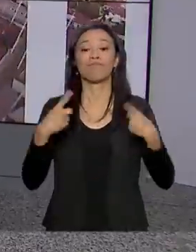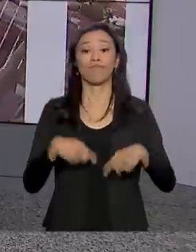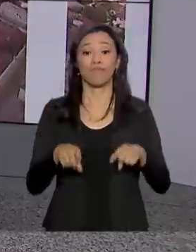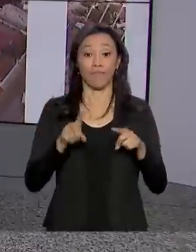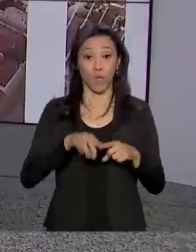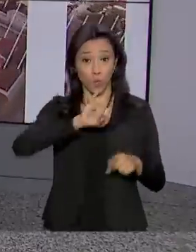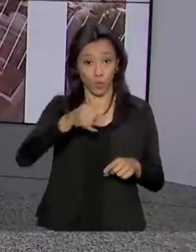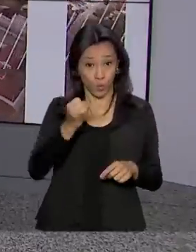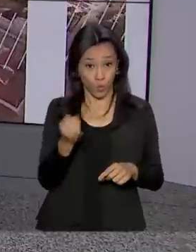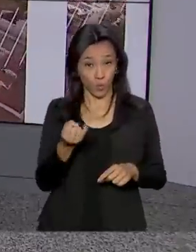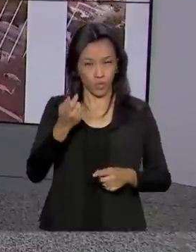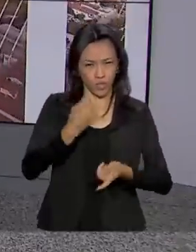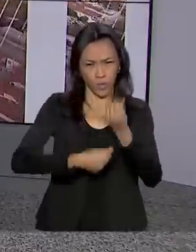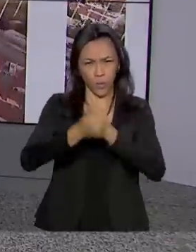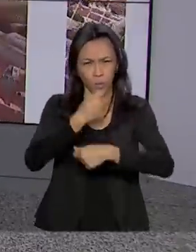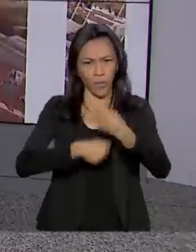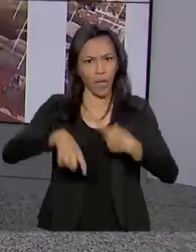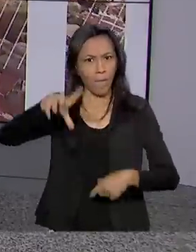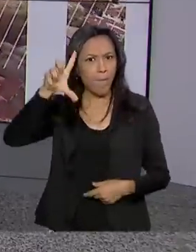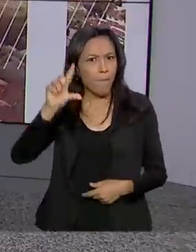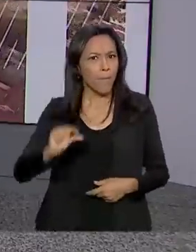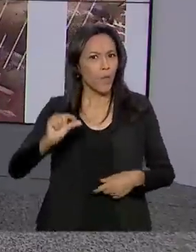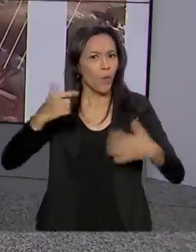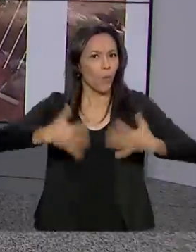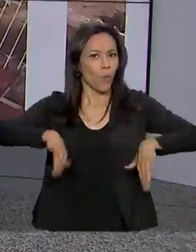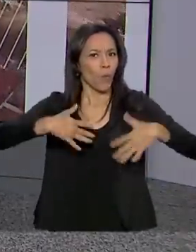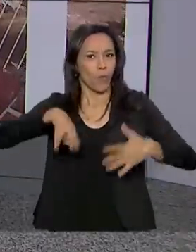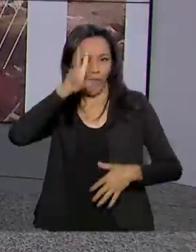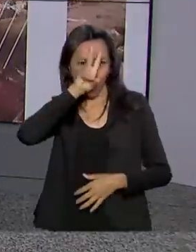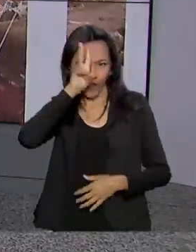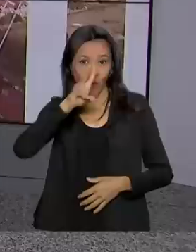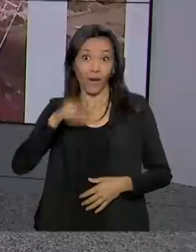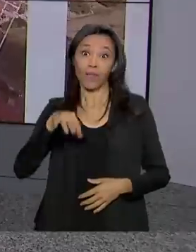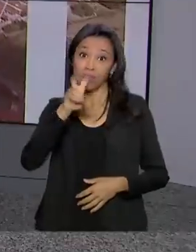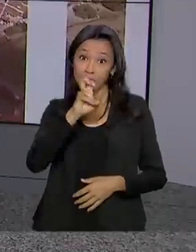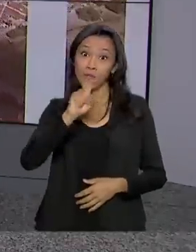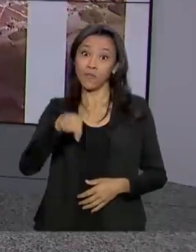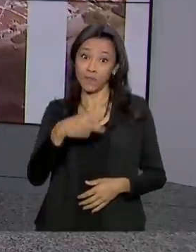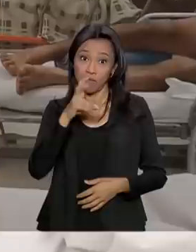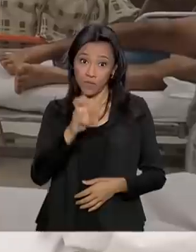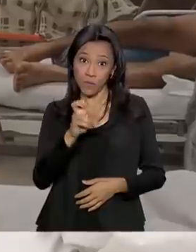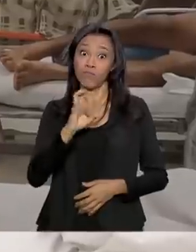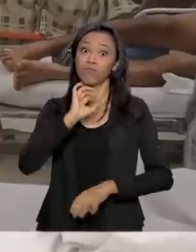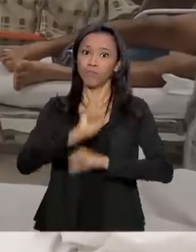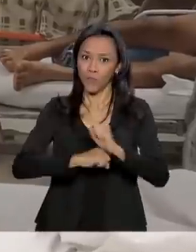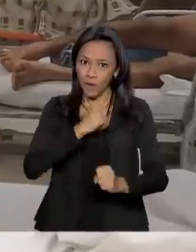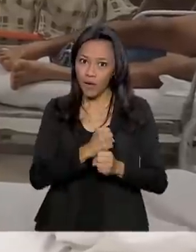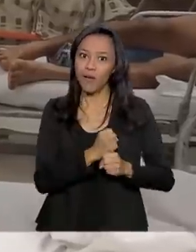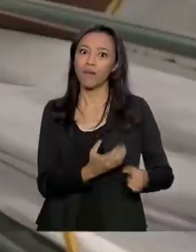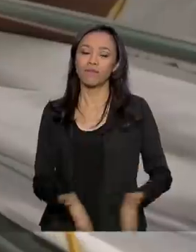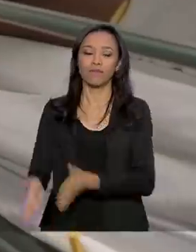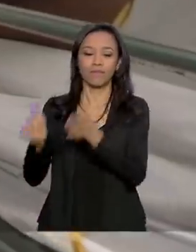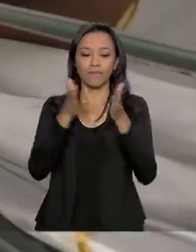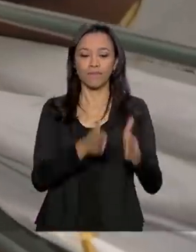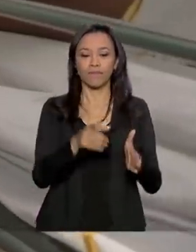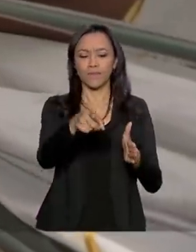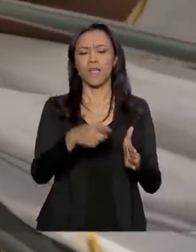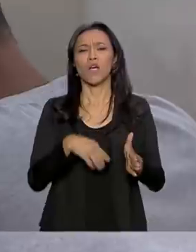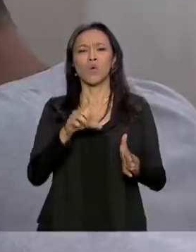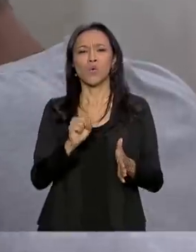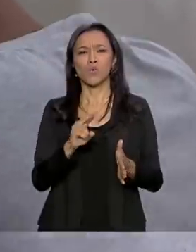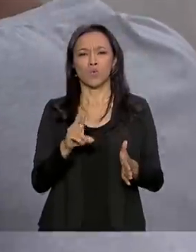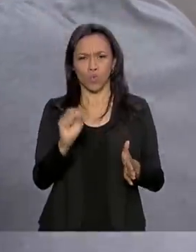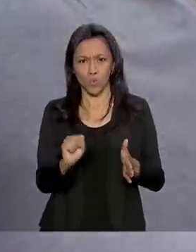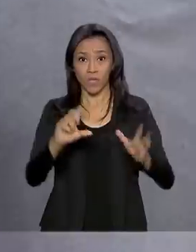Taxa básica de juros da economia é a menor da história e chega 5,5% ao ano. Hospitais do SUS reduzem pela